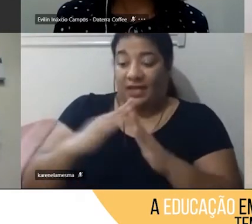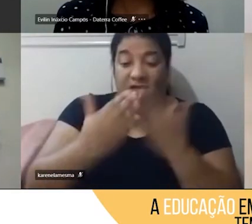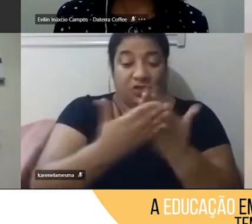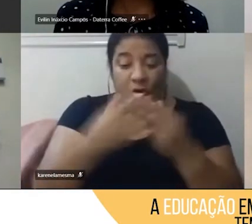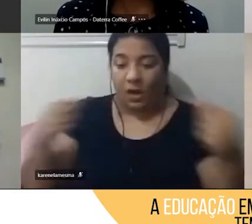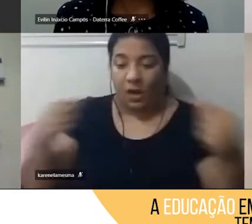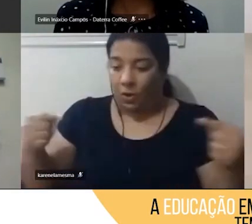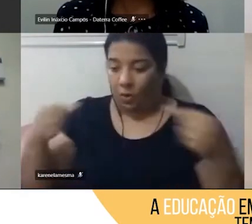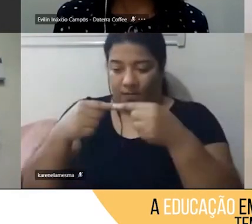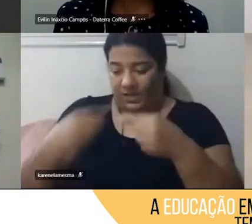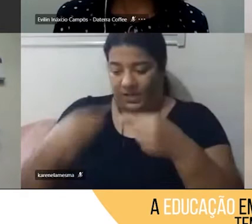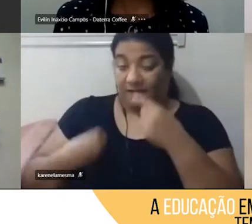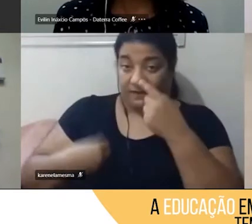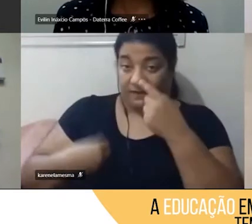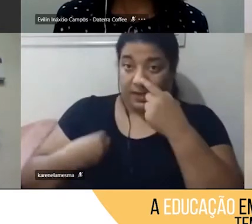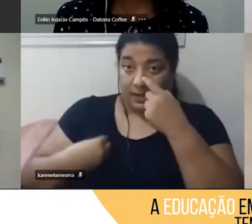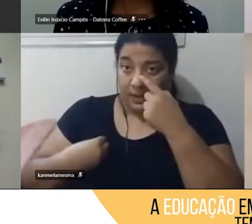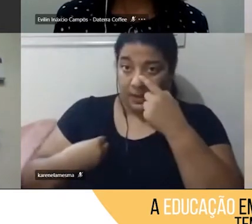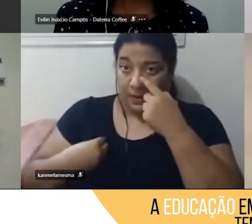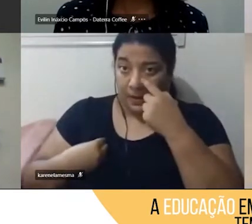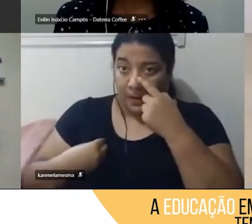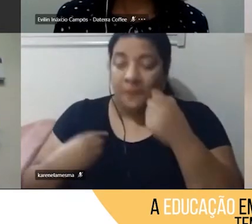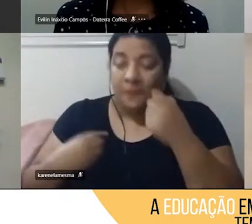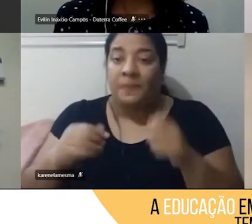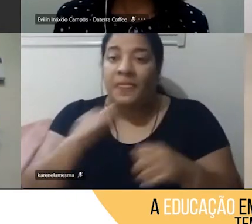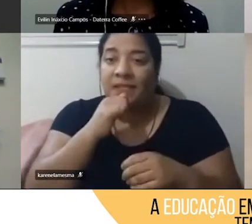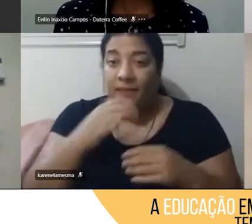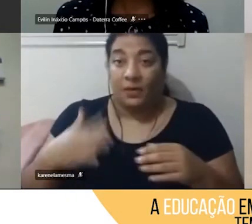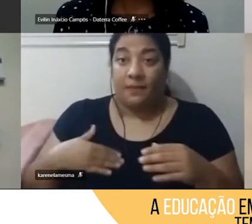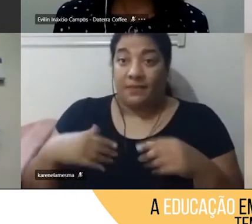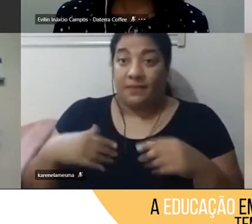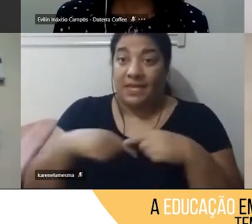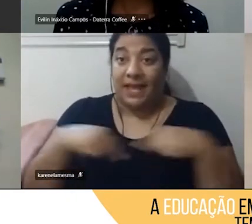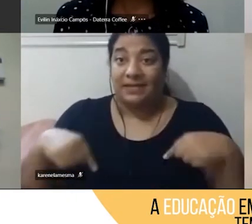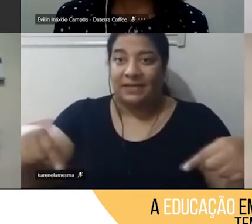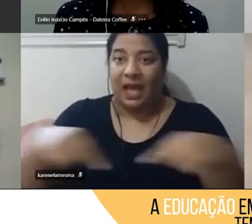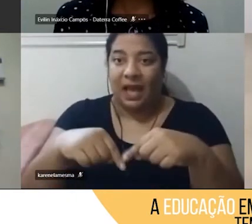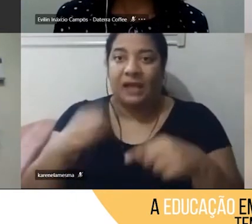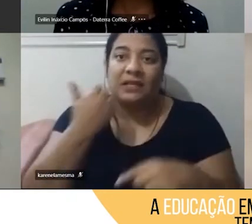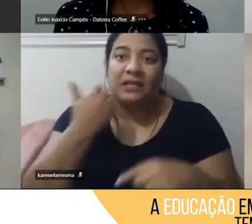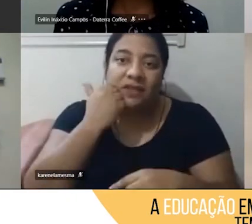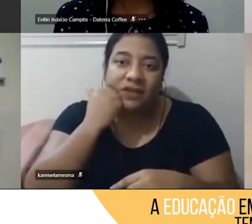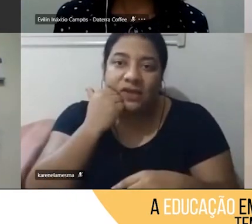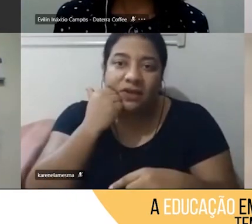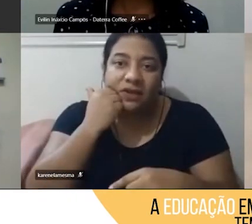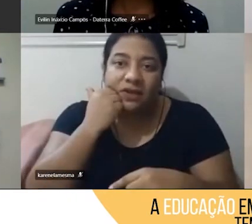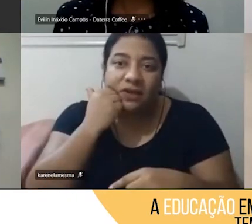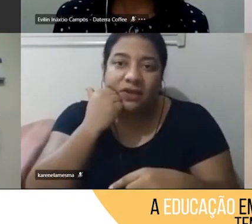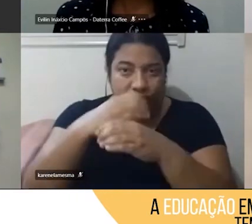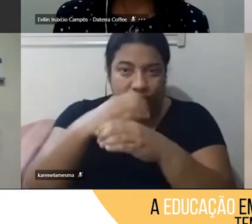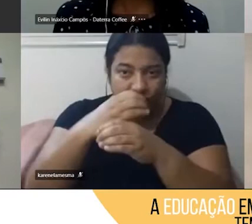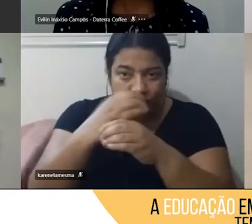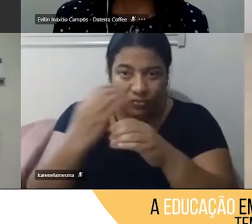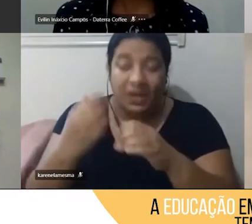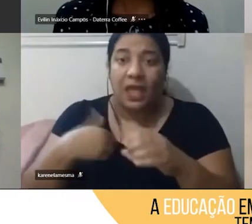conteúdo lá na minha sala de aula de ciências e eu entendo o porquê que a gente está vivendo uma pandemia,